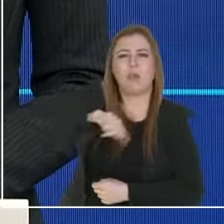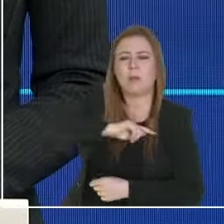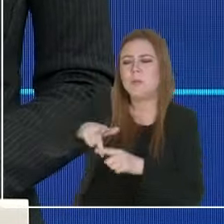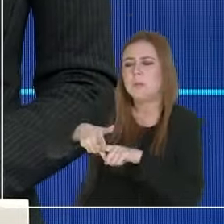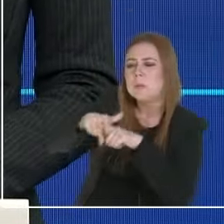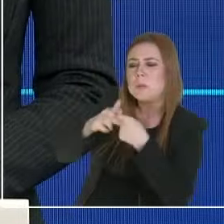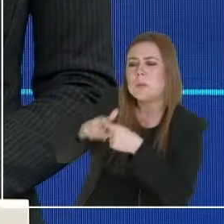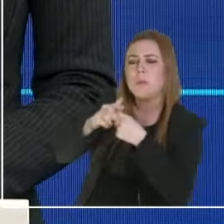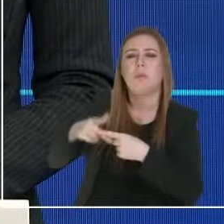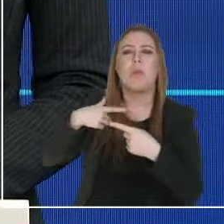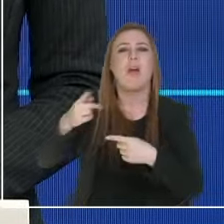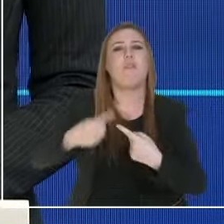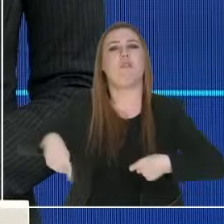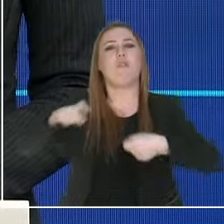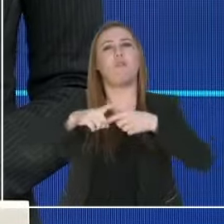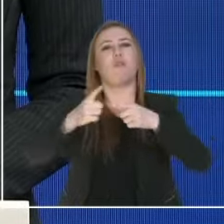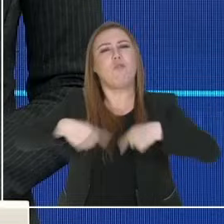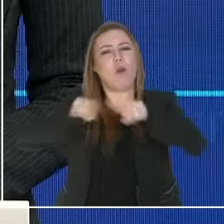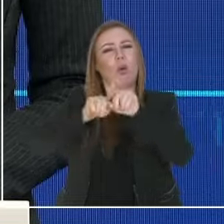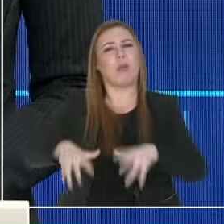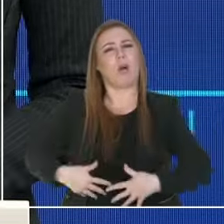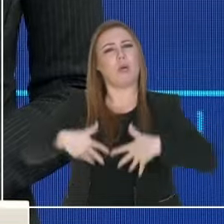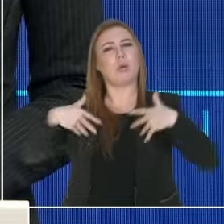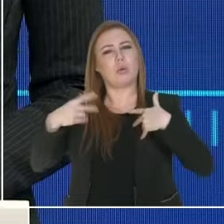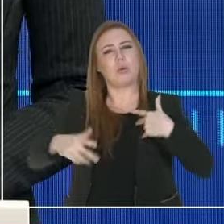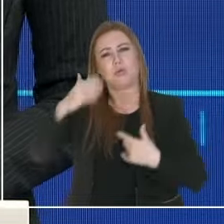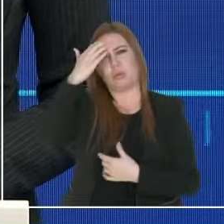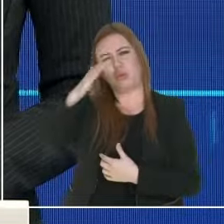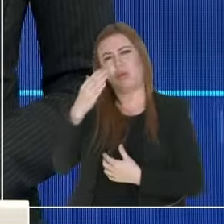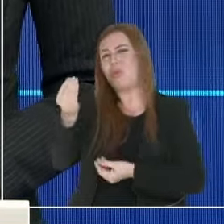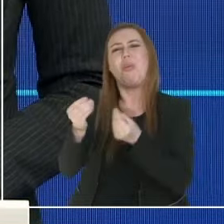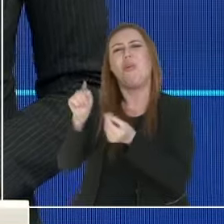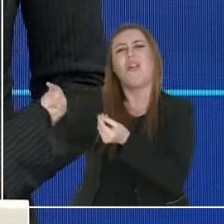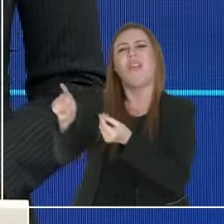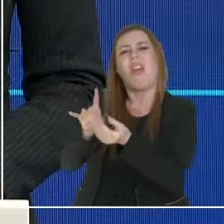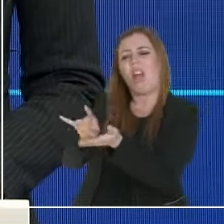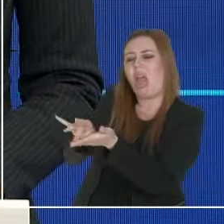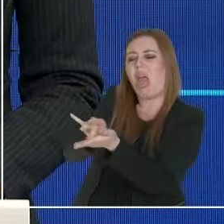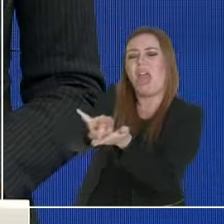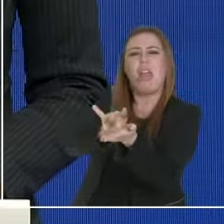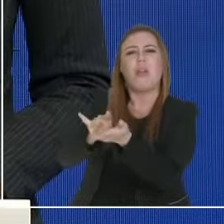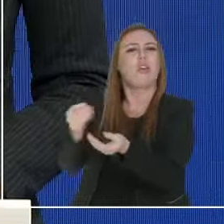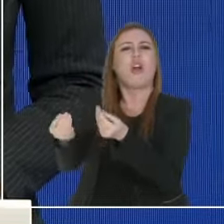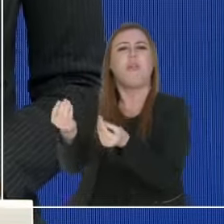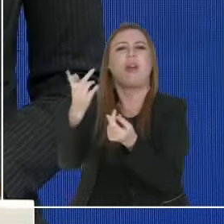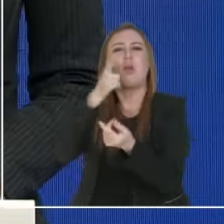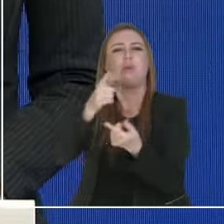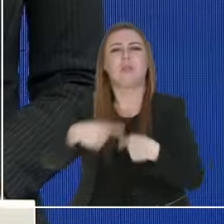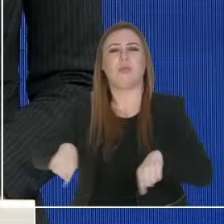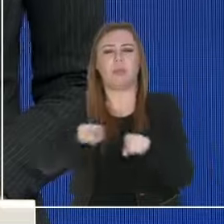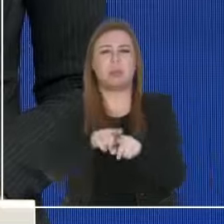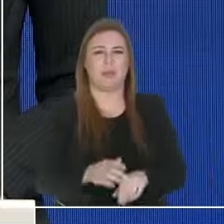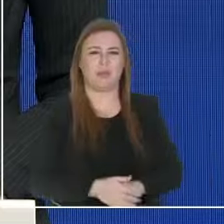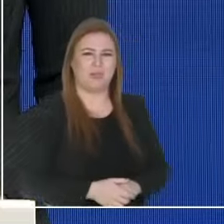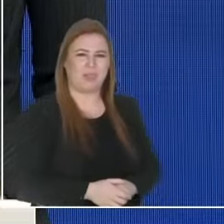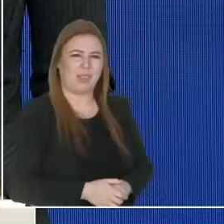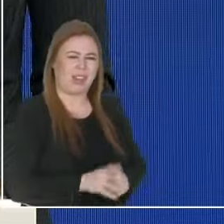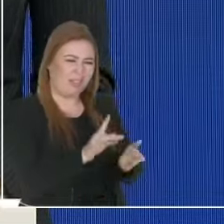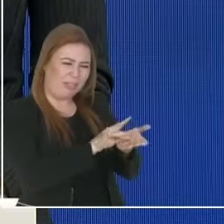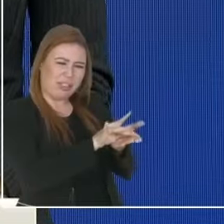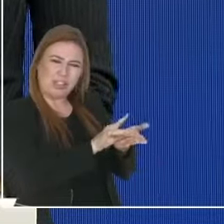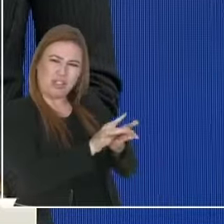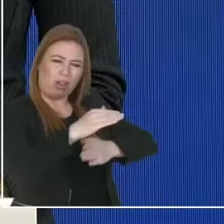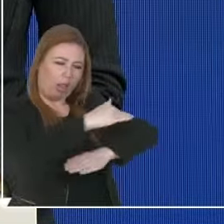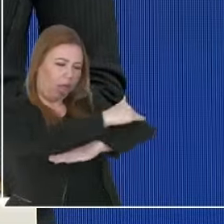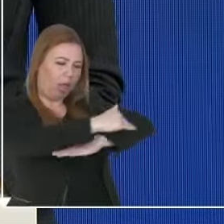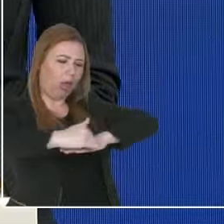ser curitibano. Quero saber como vocês vão fazer isso, tendo maquiado tanto a cidade por oito anos. Maquiagem é se transformar na